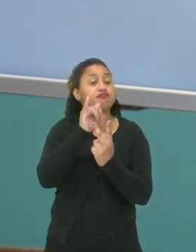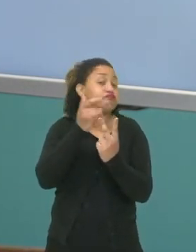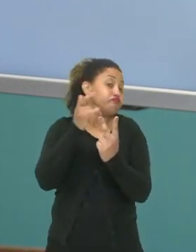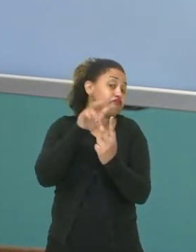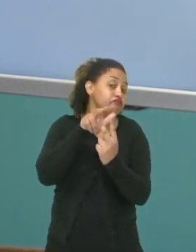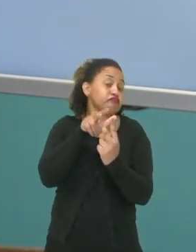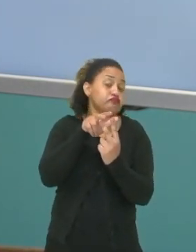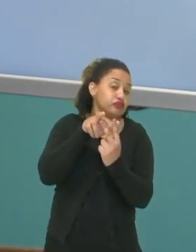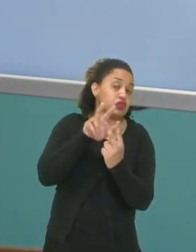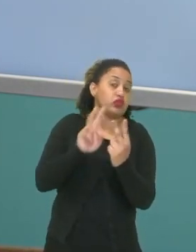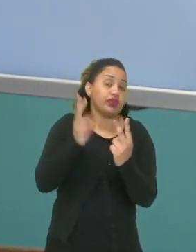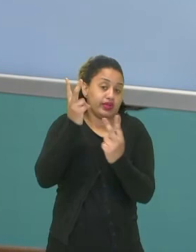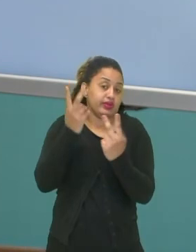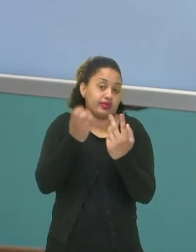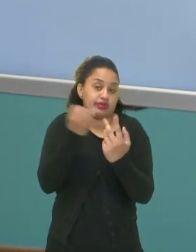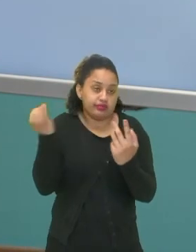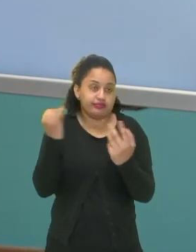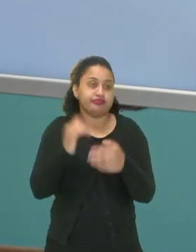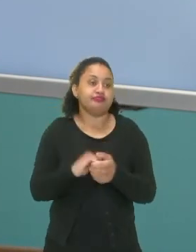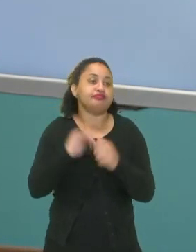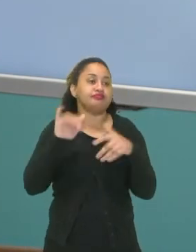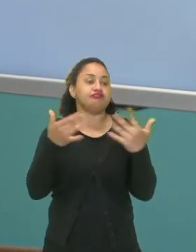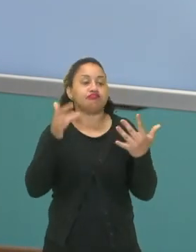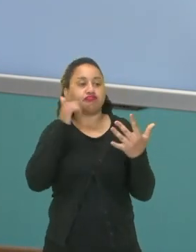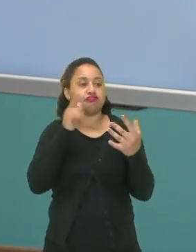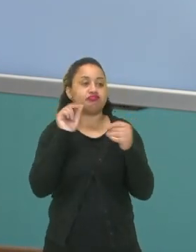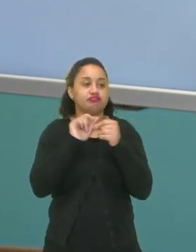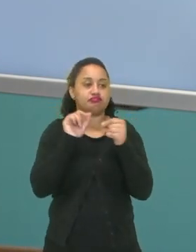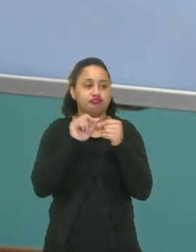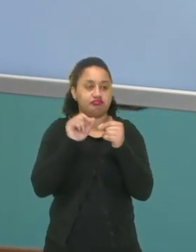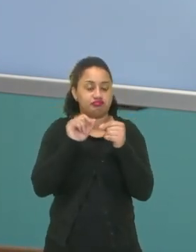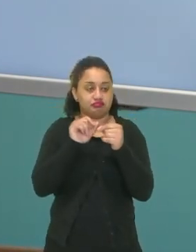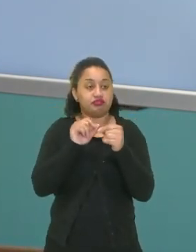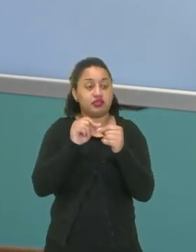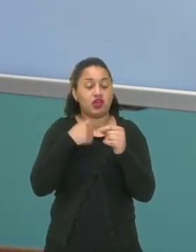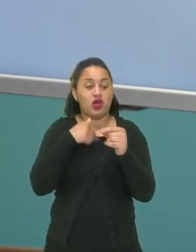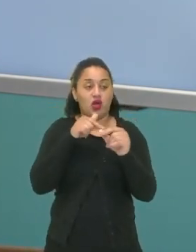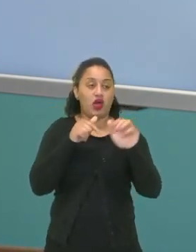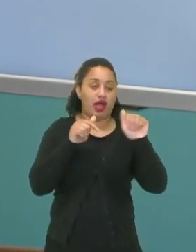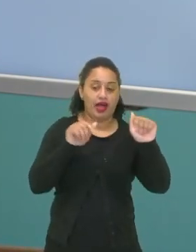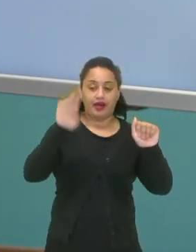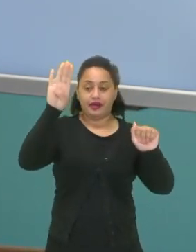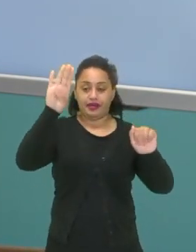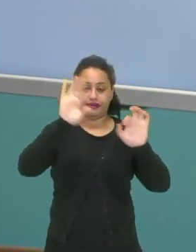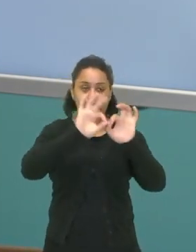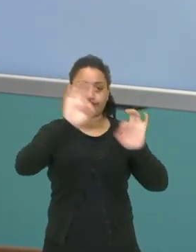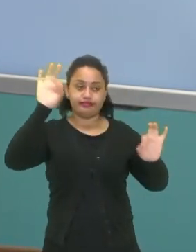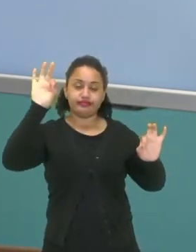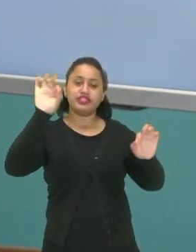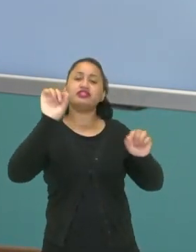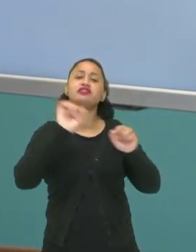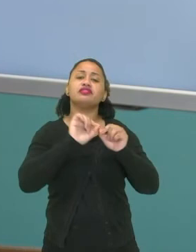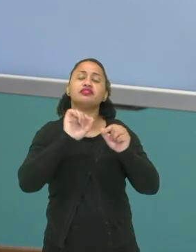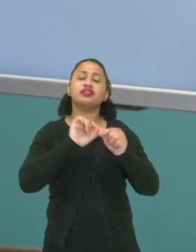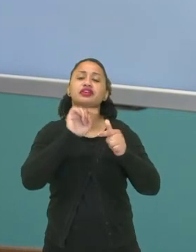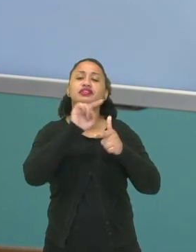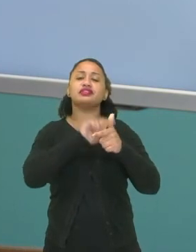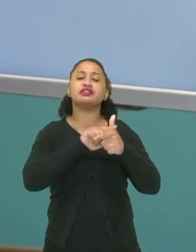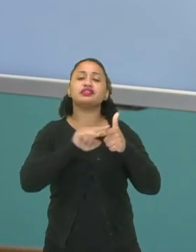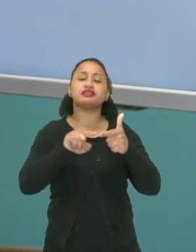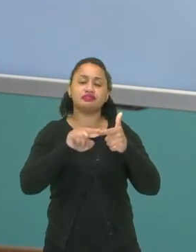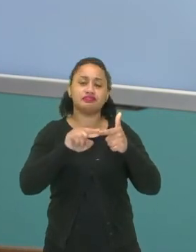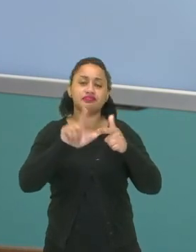o Y, certo? Para a gente poder fazer isso, veja que para chegar daqui até aqui, formou o quê? Um triângulo